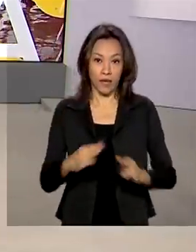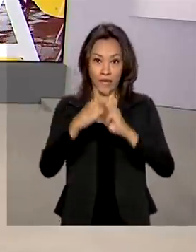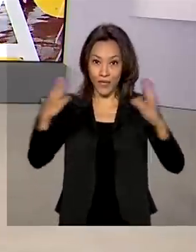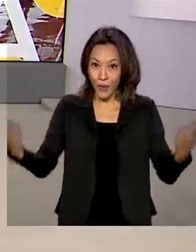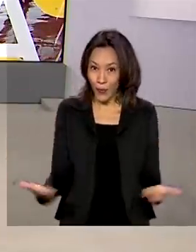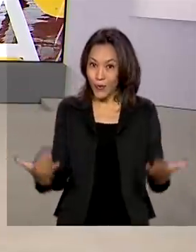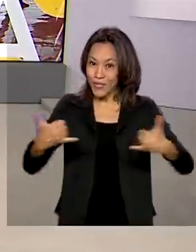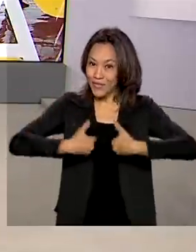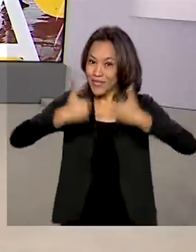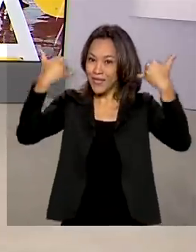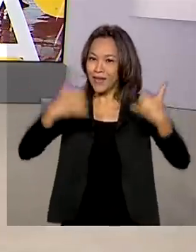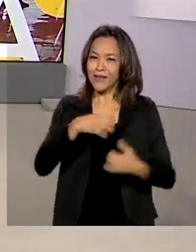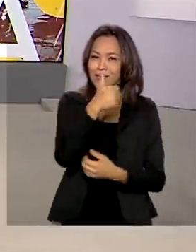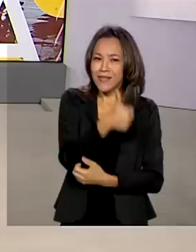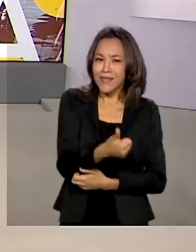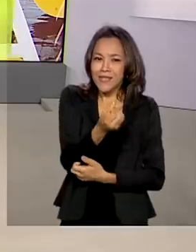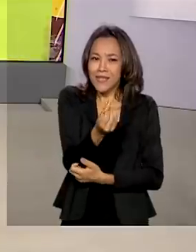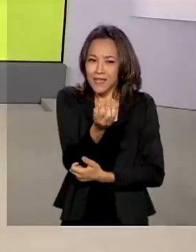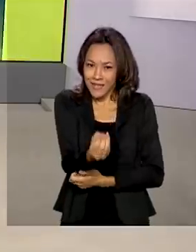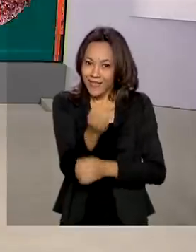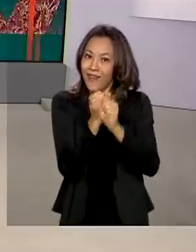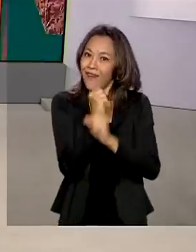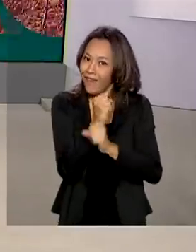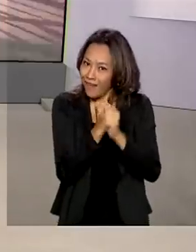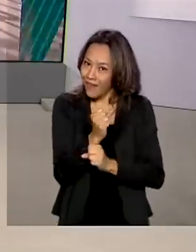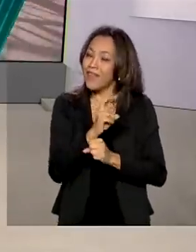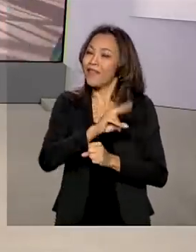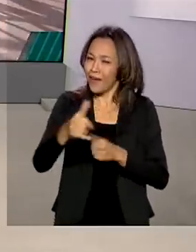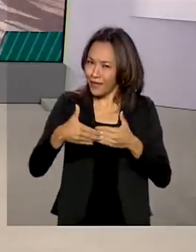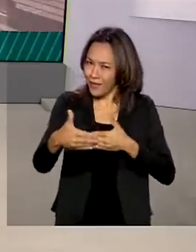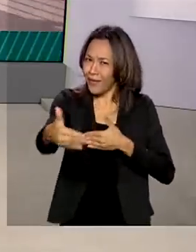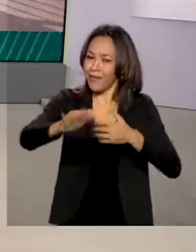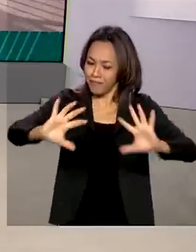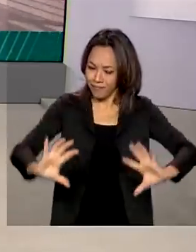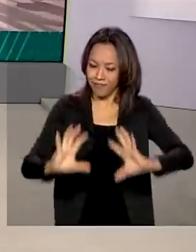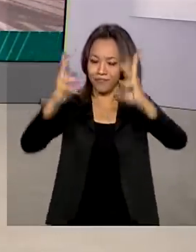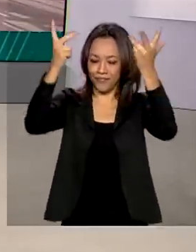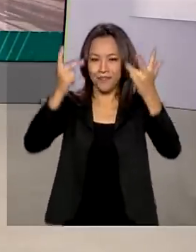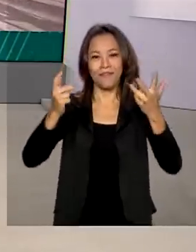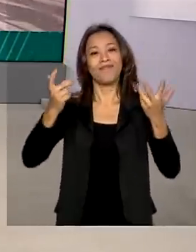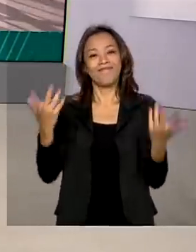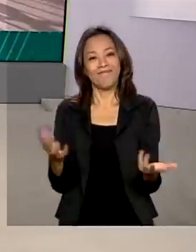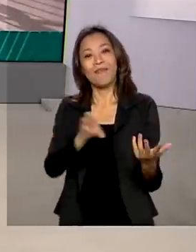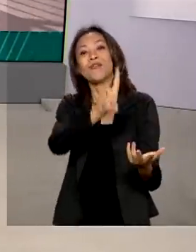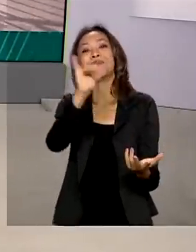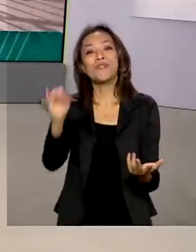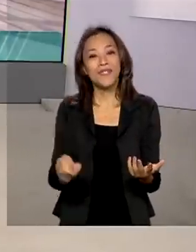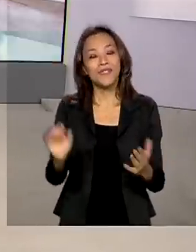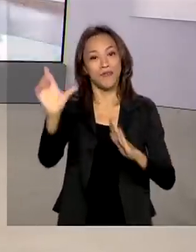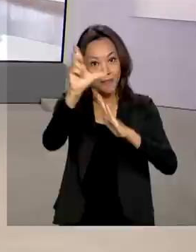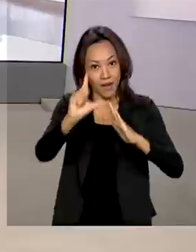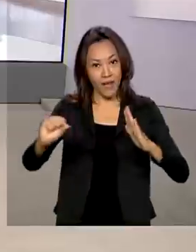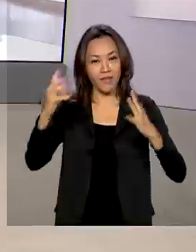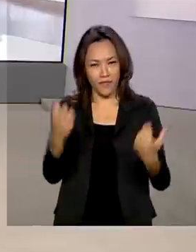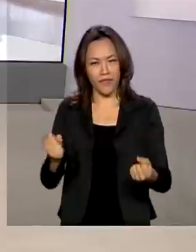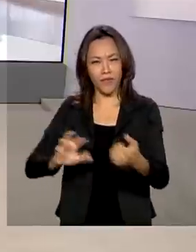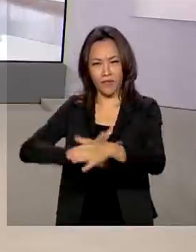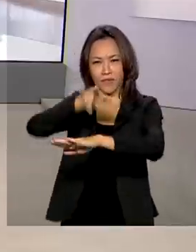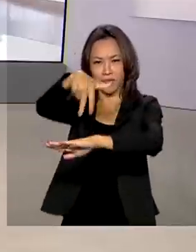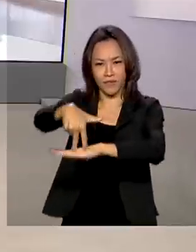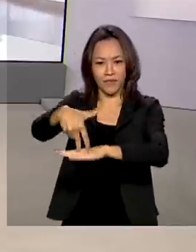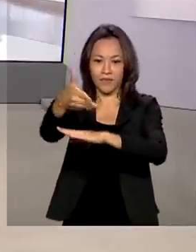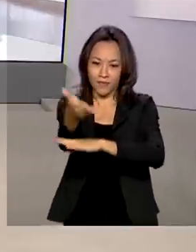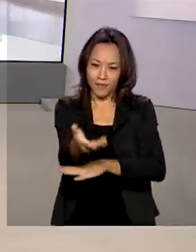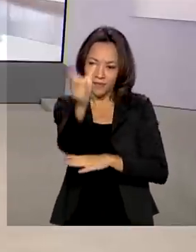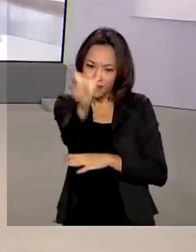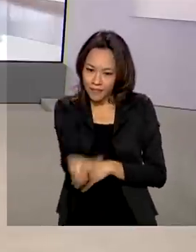hoje 160 anos e terá uma cerimônia para comemorar a data no Palácio do Planalto. E é para lá que a gente vai agora conversar com a repórter